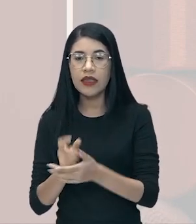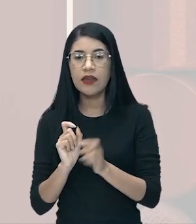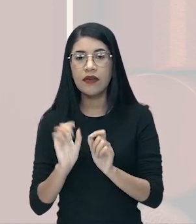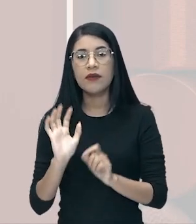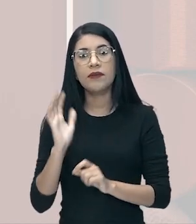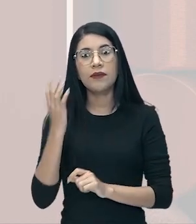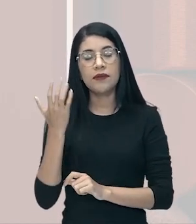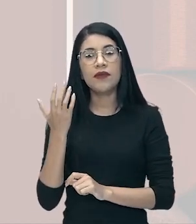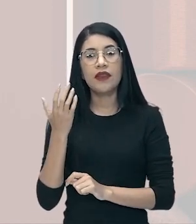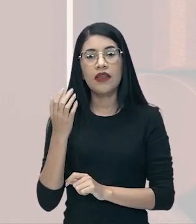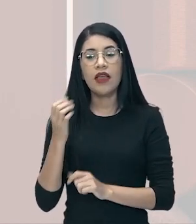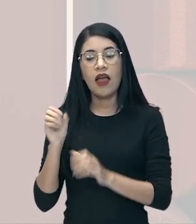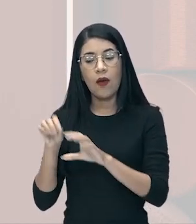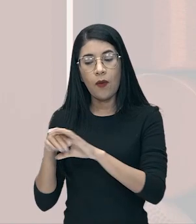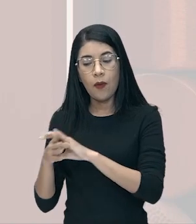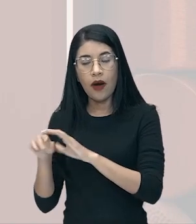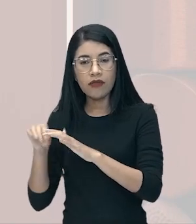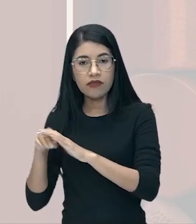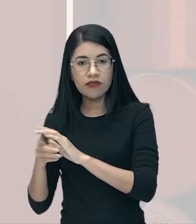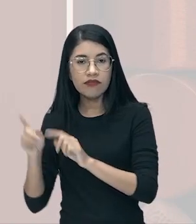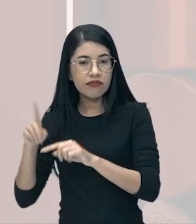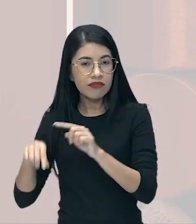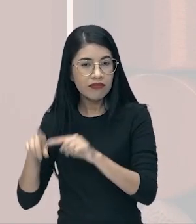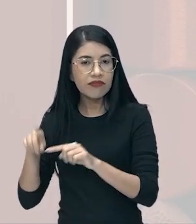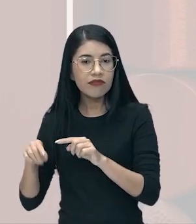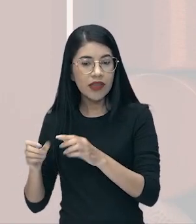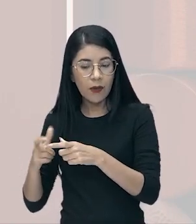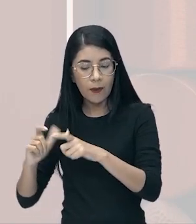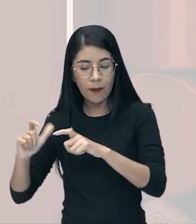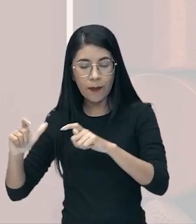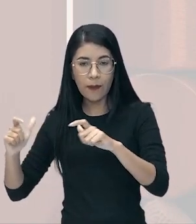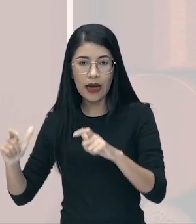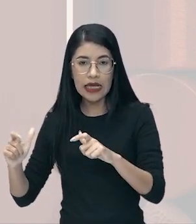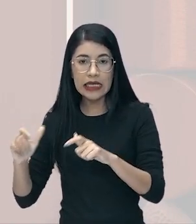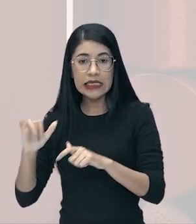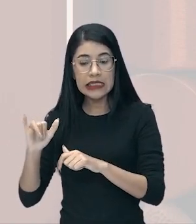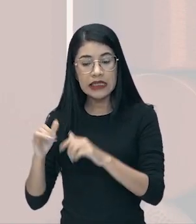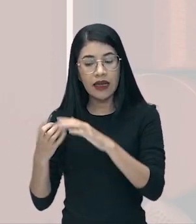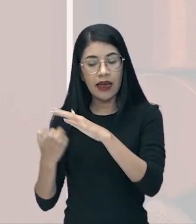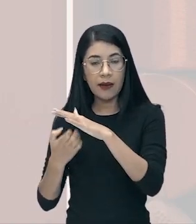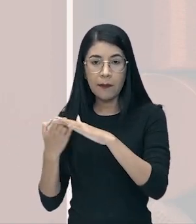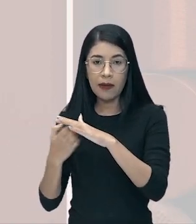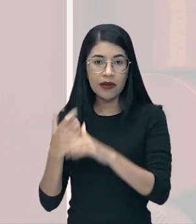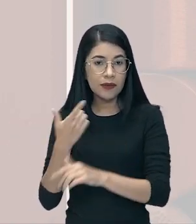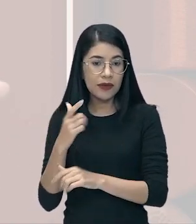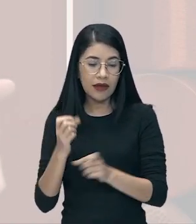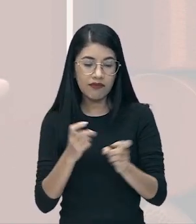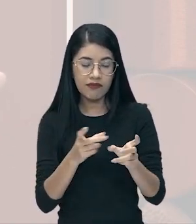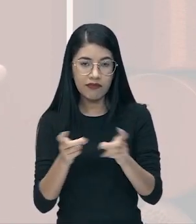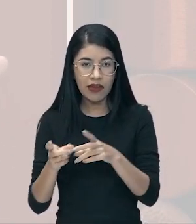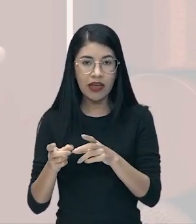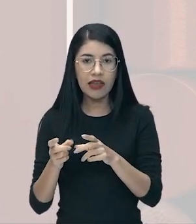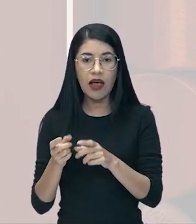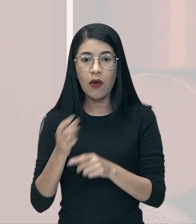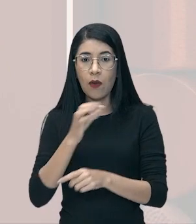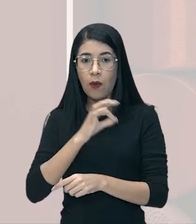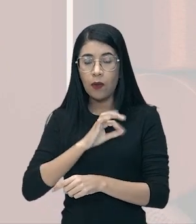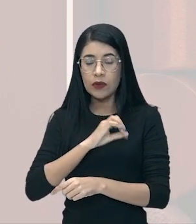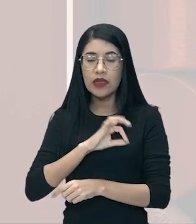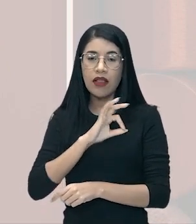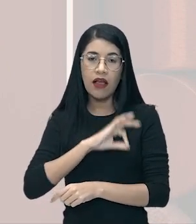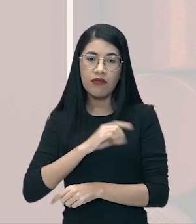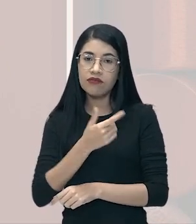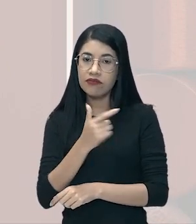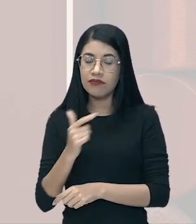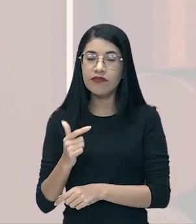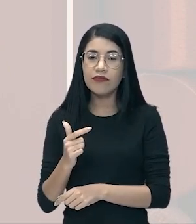mais mercadoria em estoque. Se o empresário não vende, ele não obtém lucro, ele é obrigado, então, a demitir